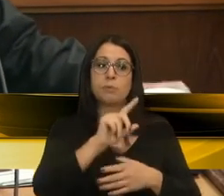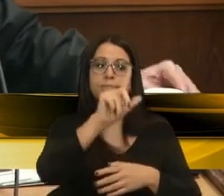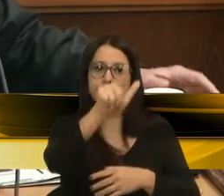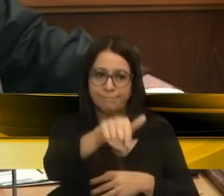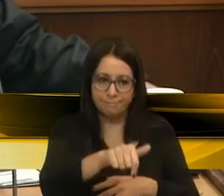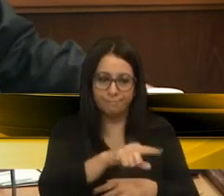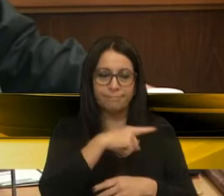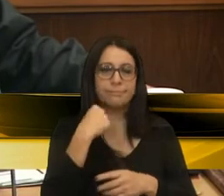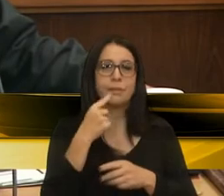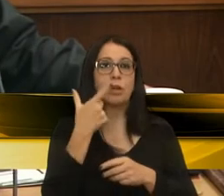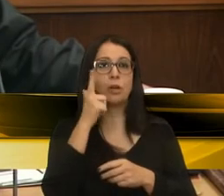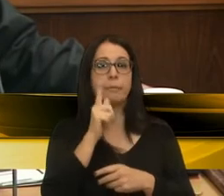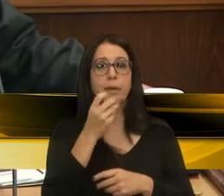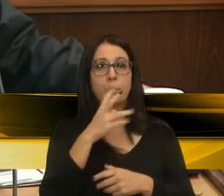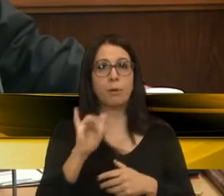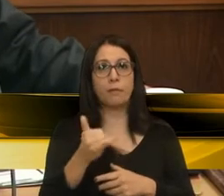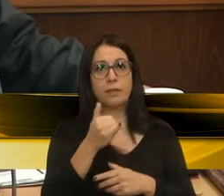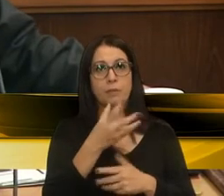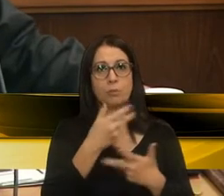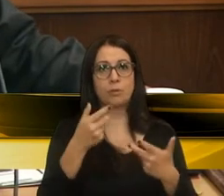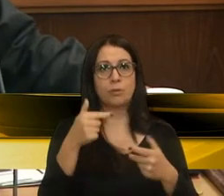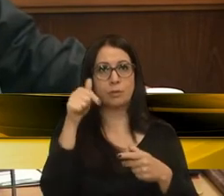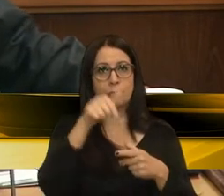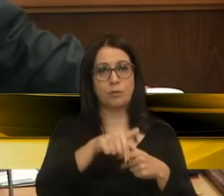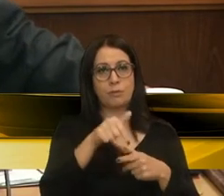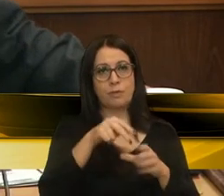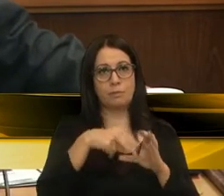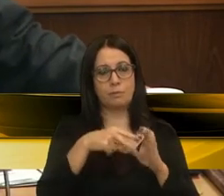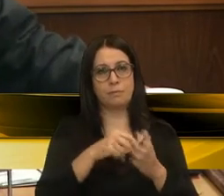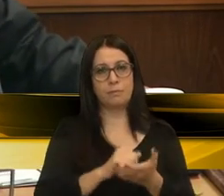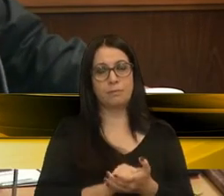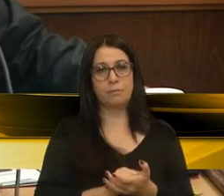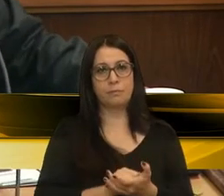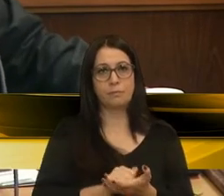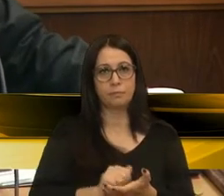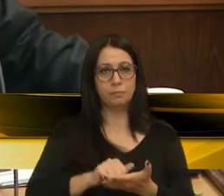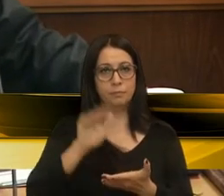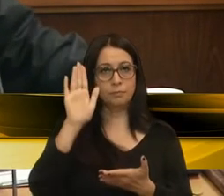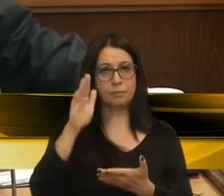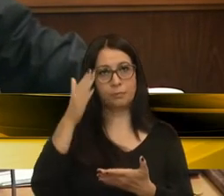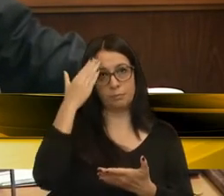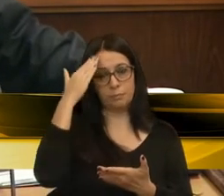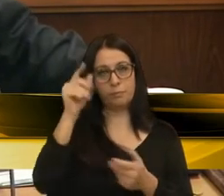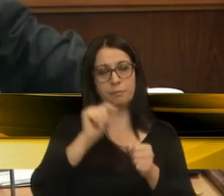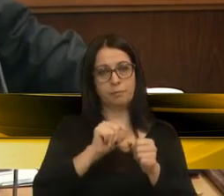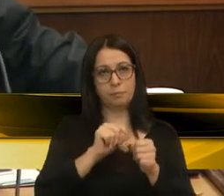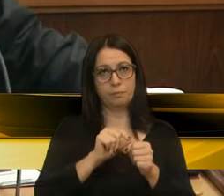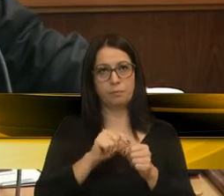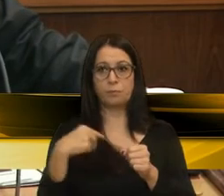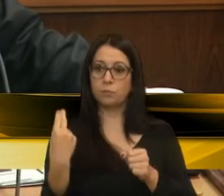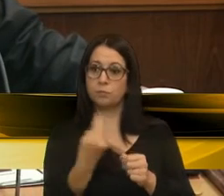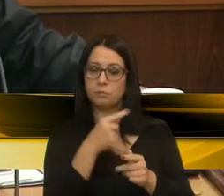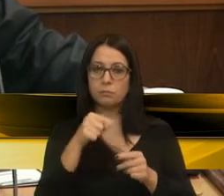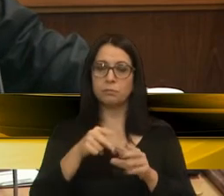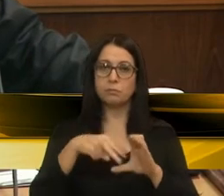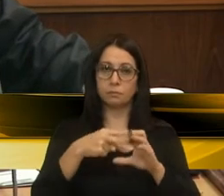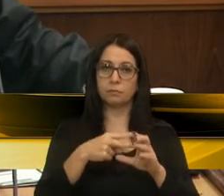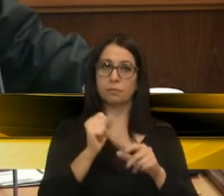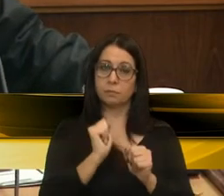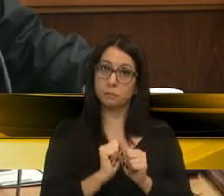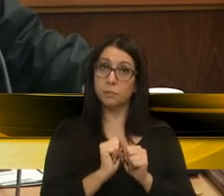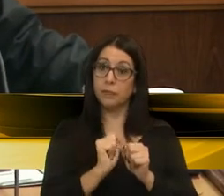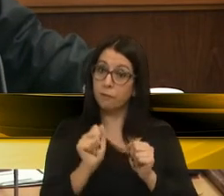mas ainda bem que nós podemos aproveitar muito essa estradinha do senhor aqui. Uma parte, vereador. Pelo que o senhor tem feito, para nós aqui, vereadores, podemos